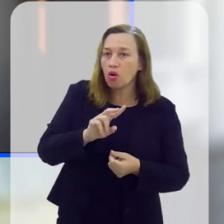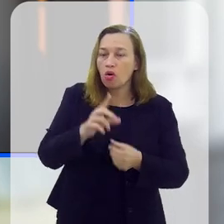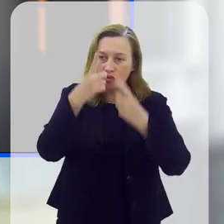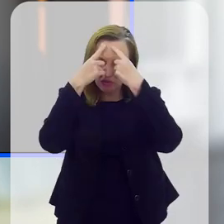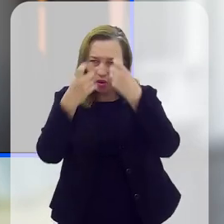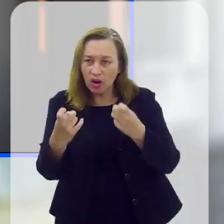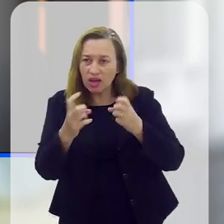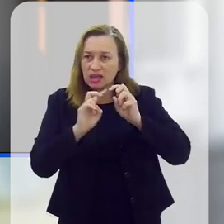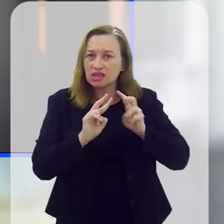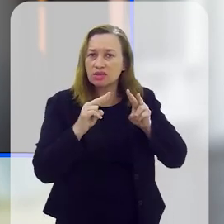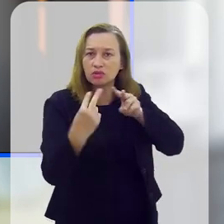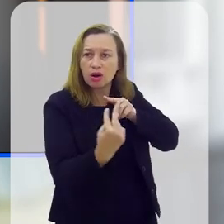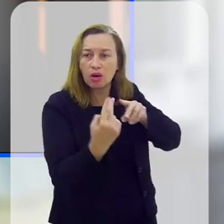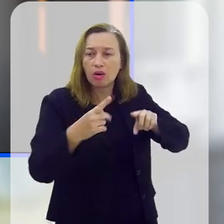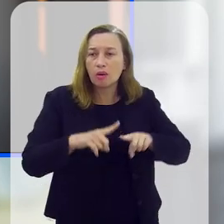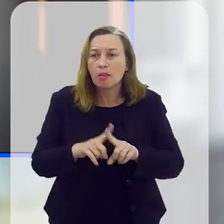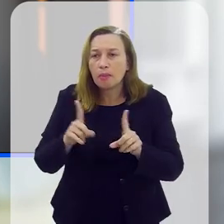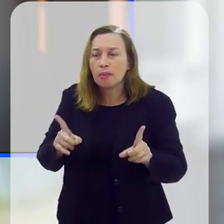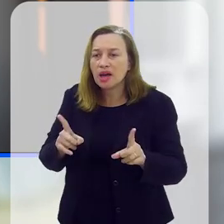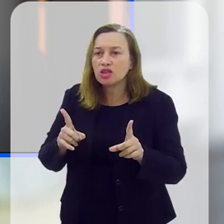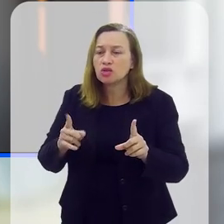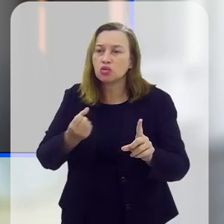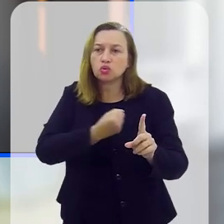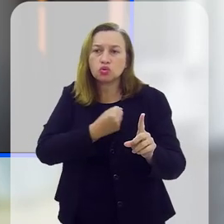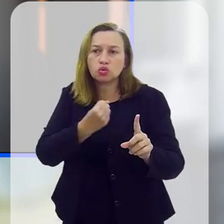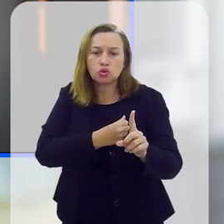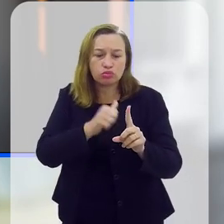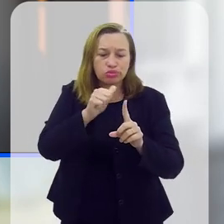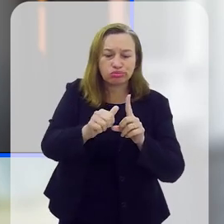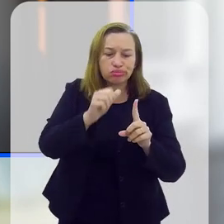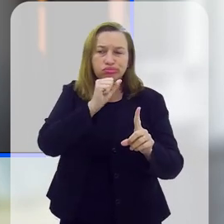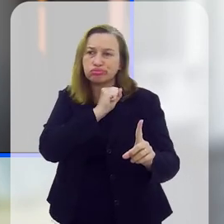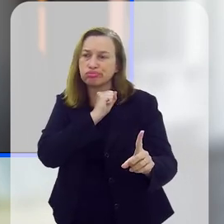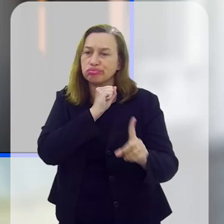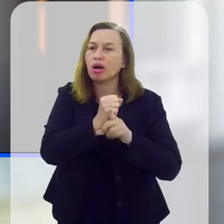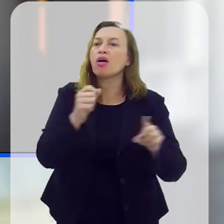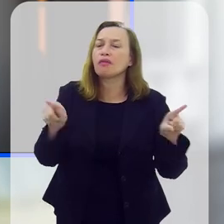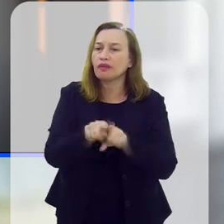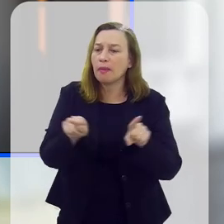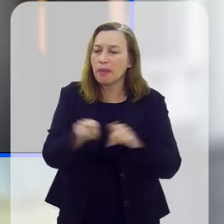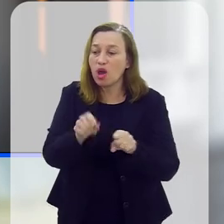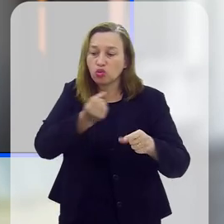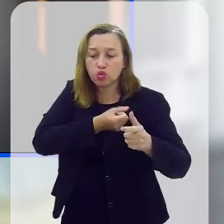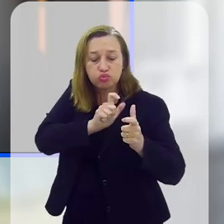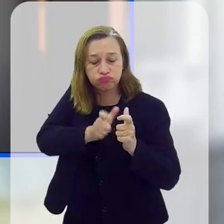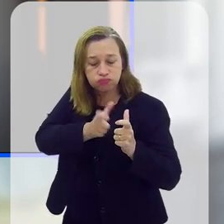cibernética, não só a violência doméstica, o número de feminicídios, infelizmente, também aumenta.